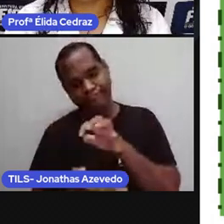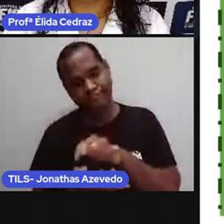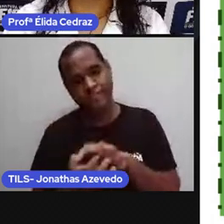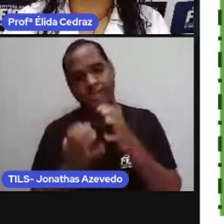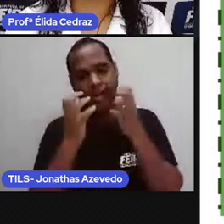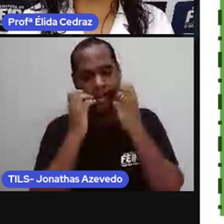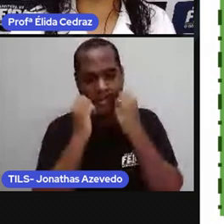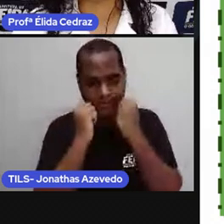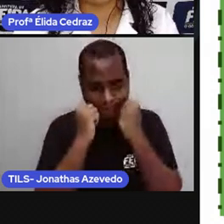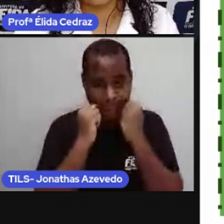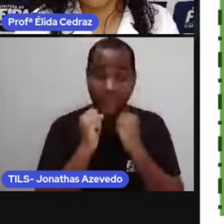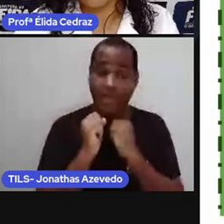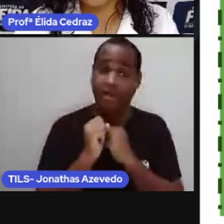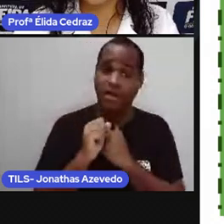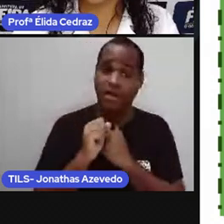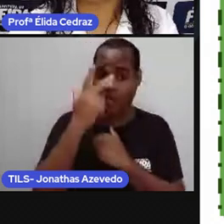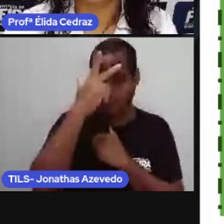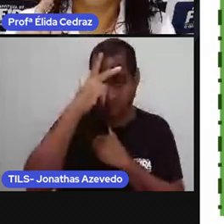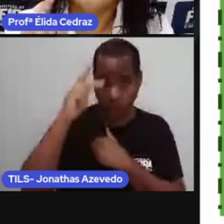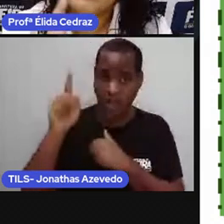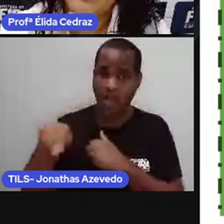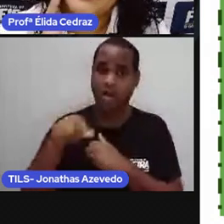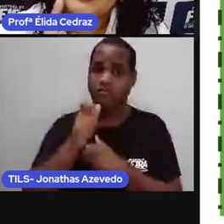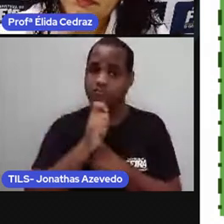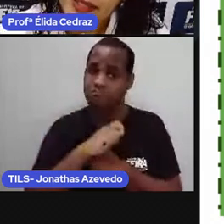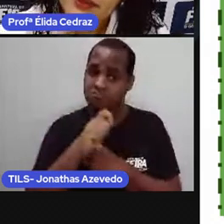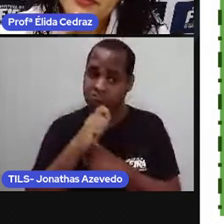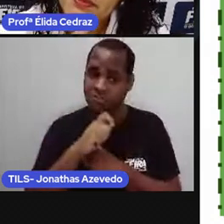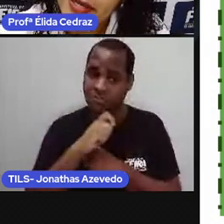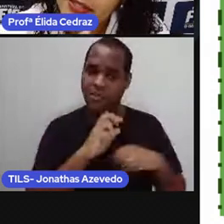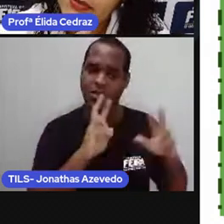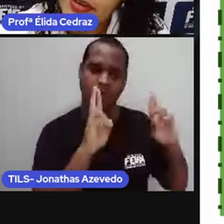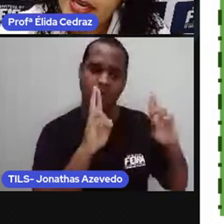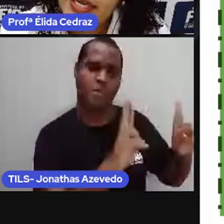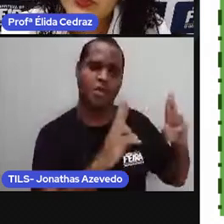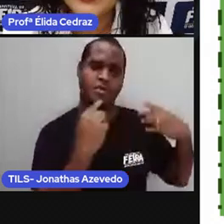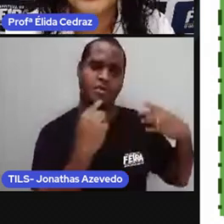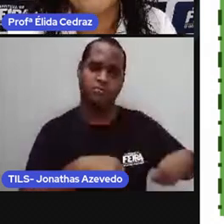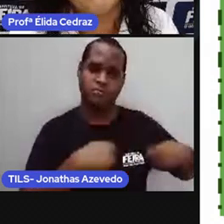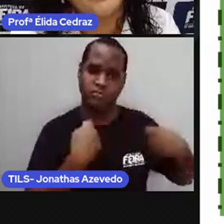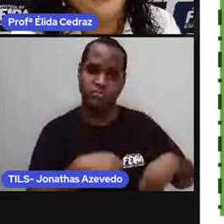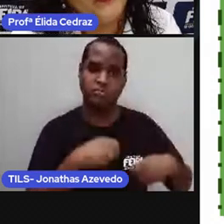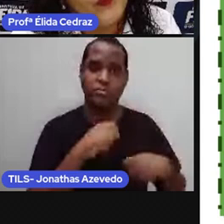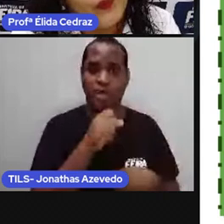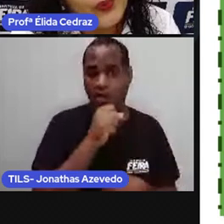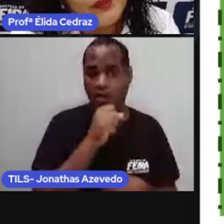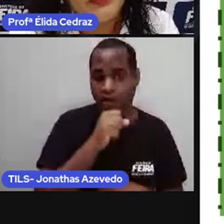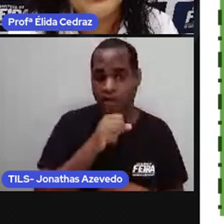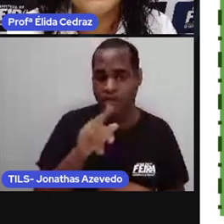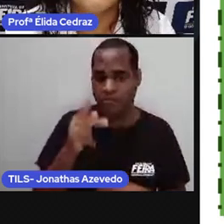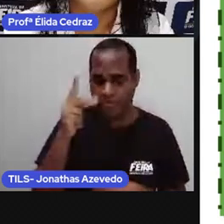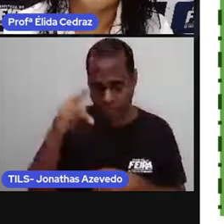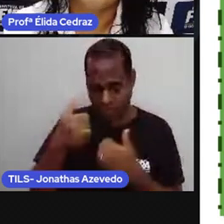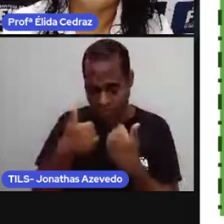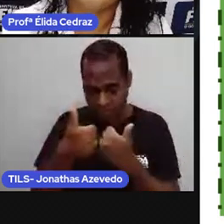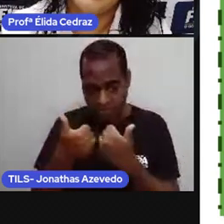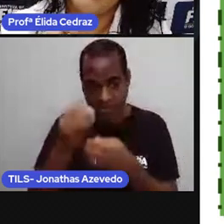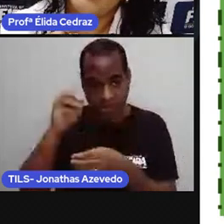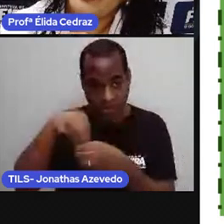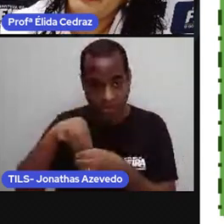Todo mundo vai ficar velho um dia. Então, respeita os mais velhos. estiver no ônibus,